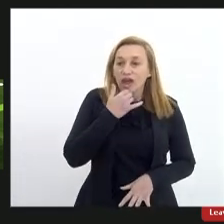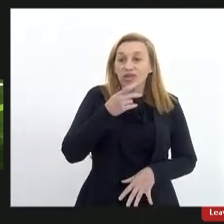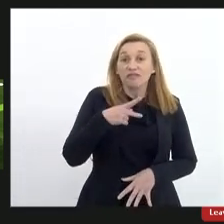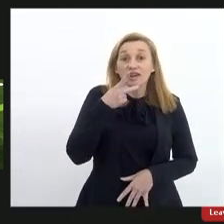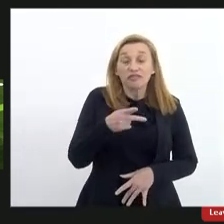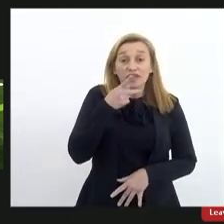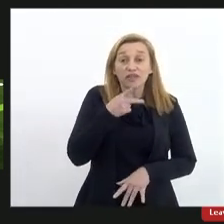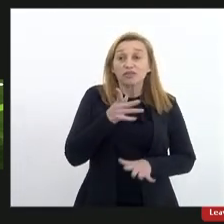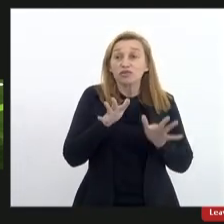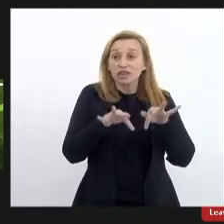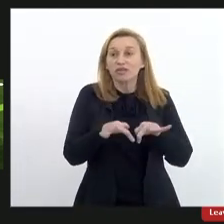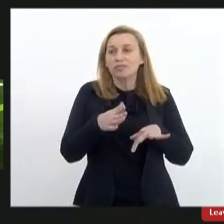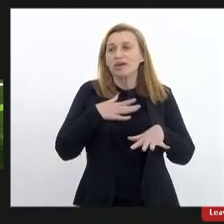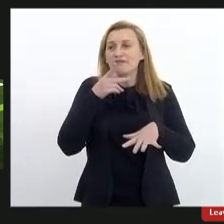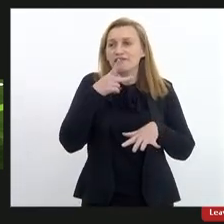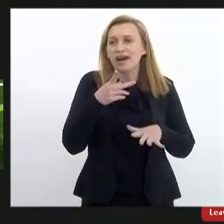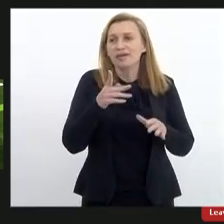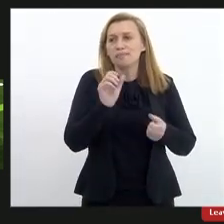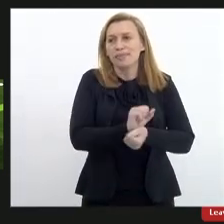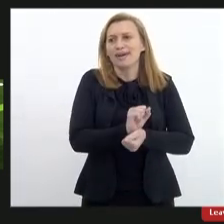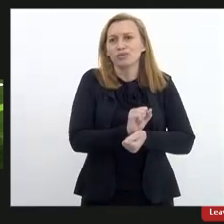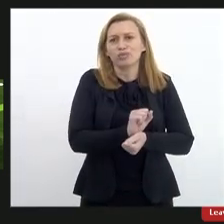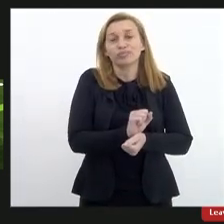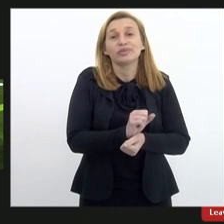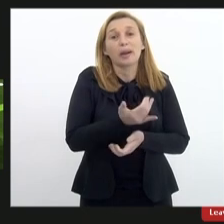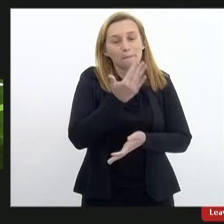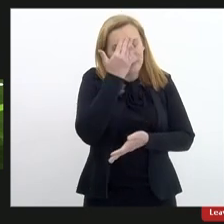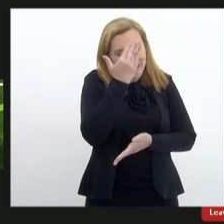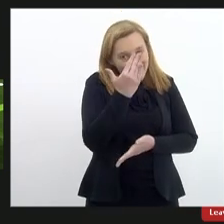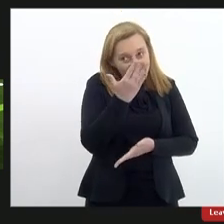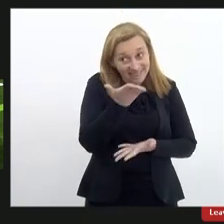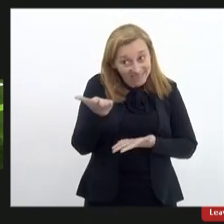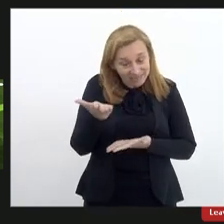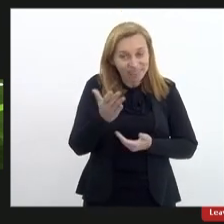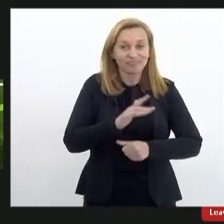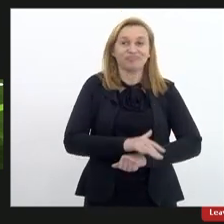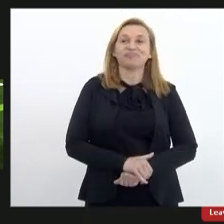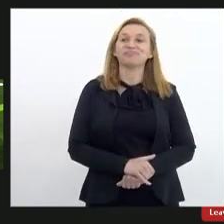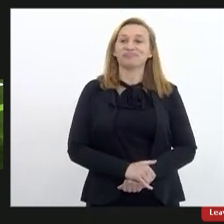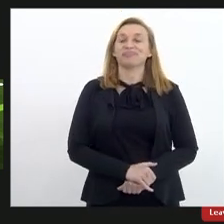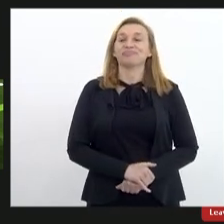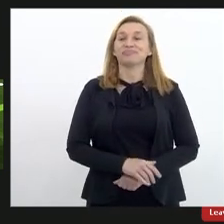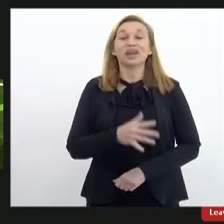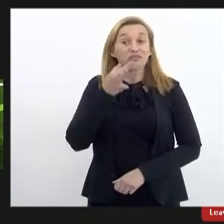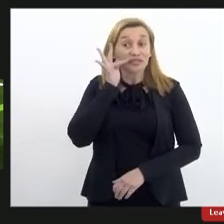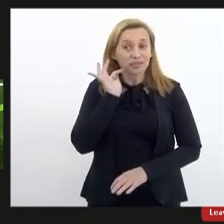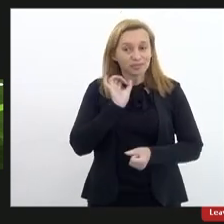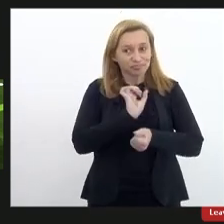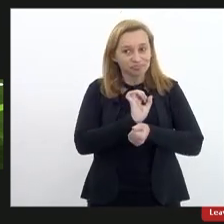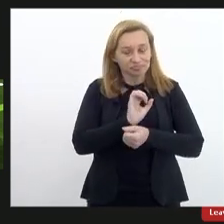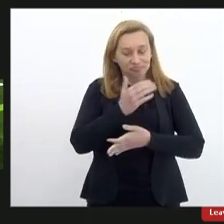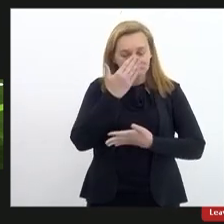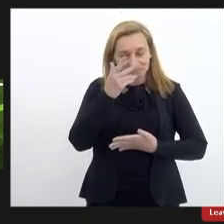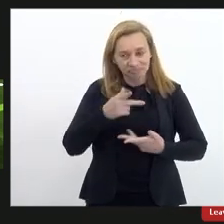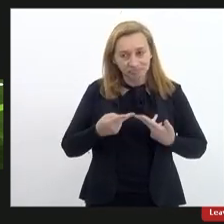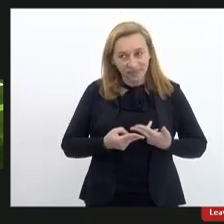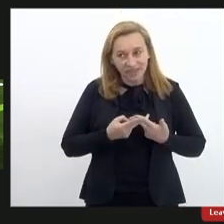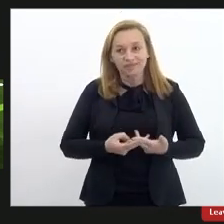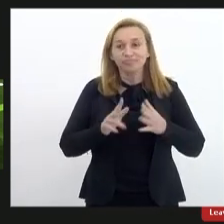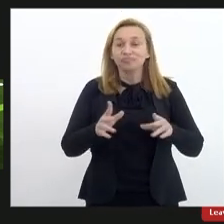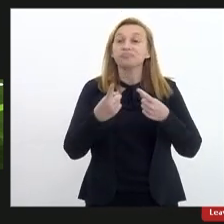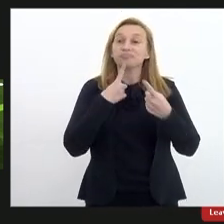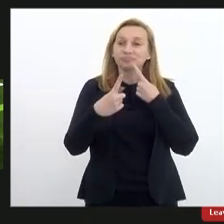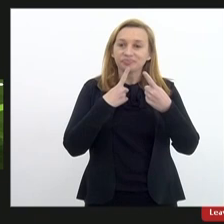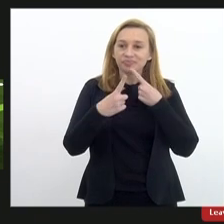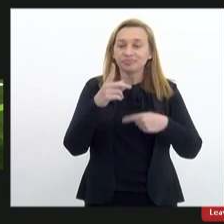final da minha fala que eu vi que eu estava congelado obrigado aí para todos pela paciência é só dialogando com a